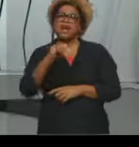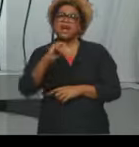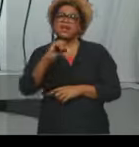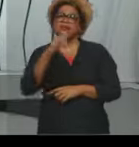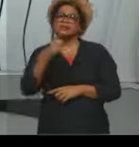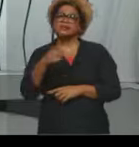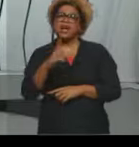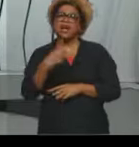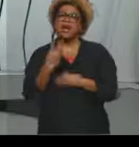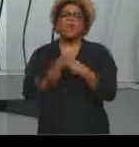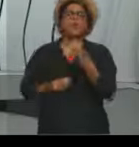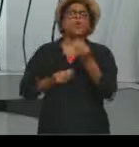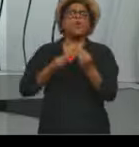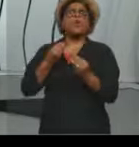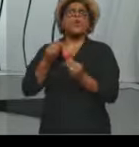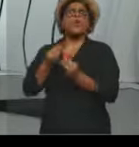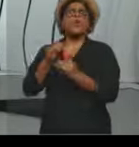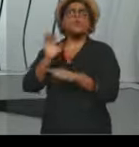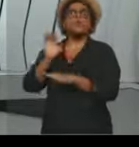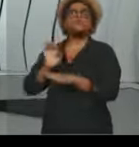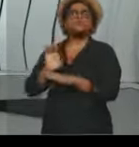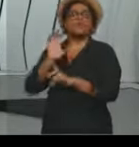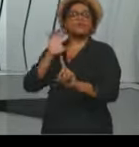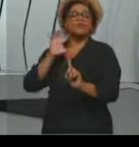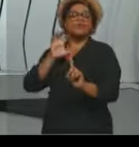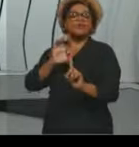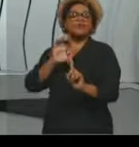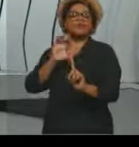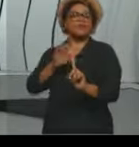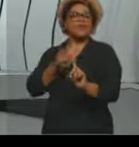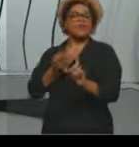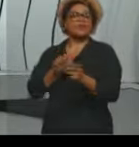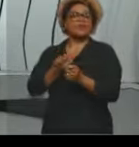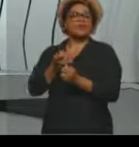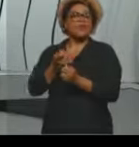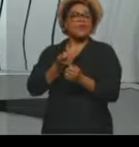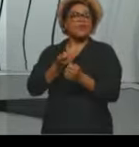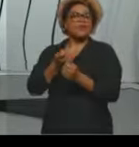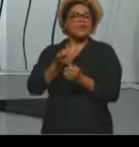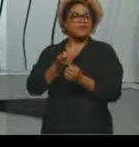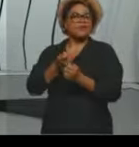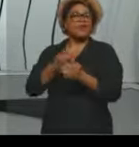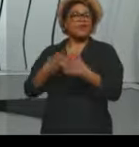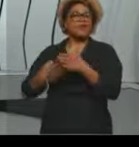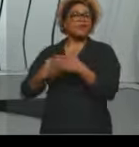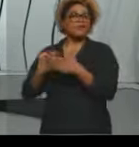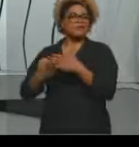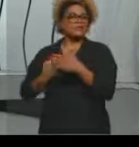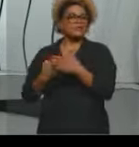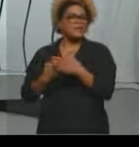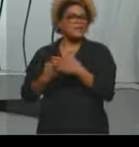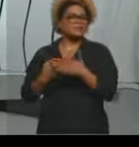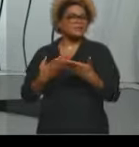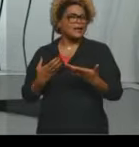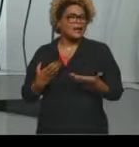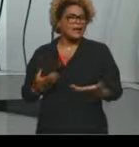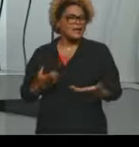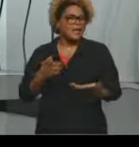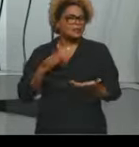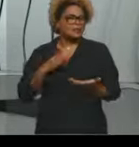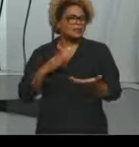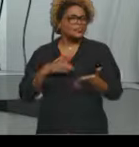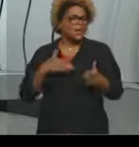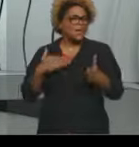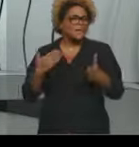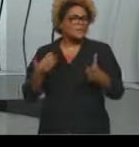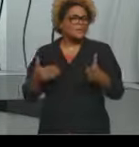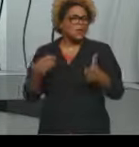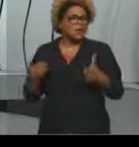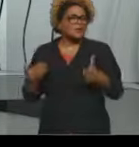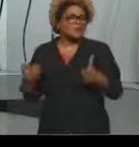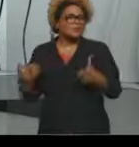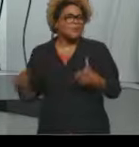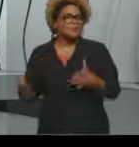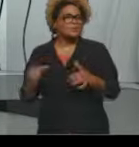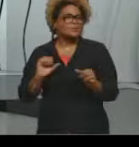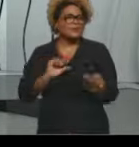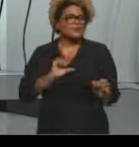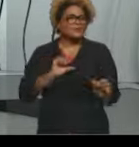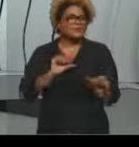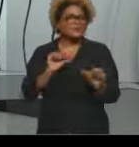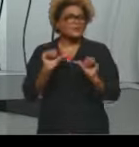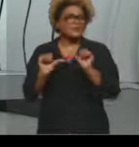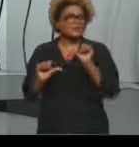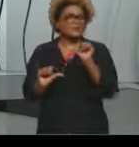intervindo na economia, intervindo aí em empresas, então, há um processo aí para a alteração daquilo, ou